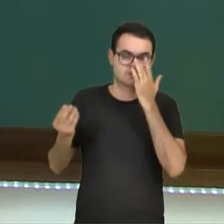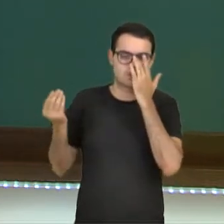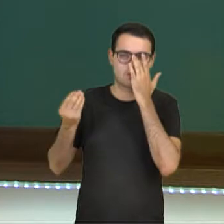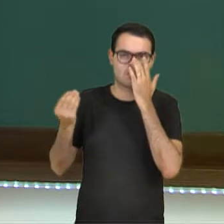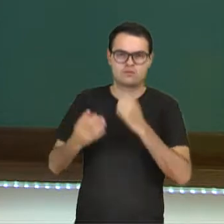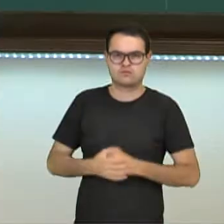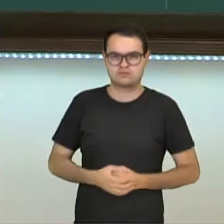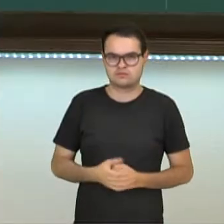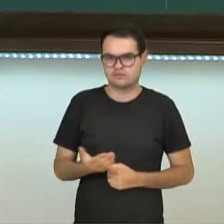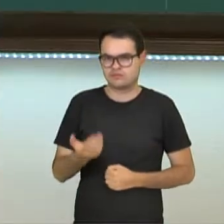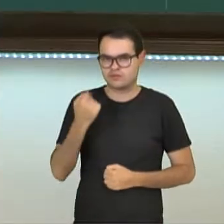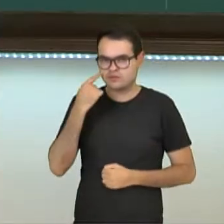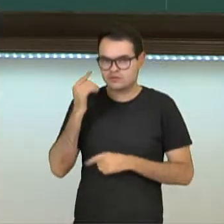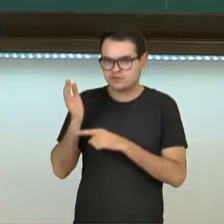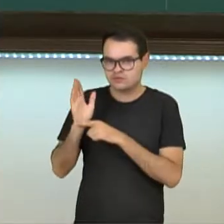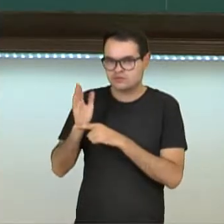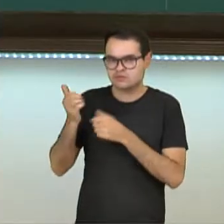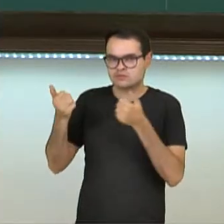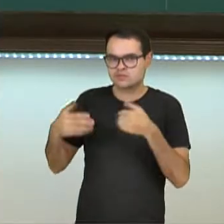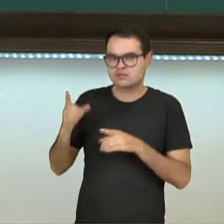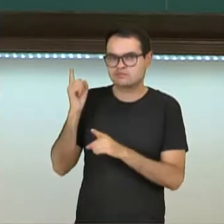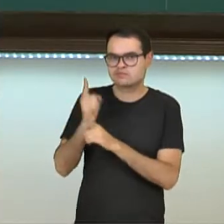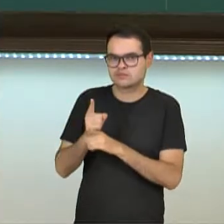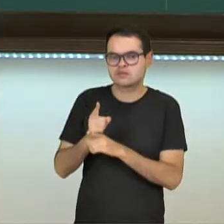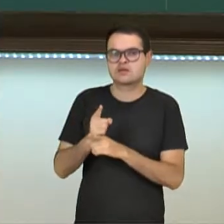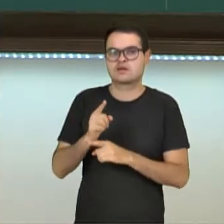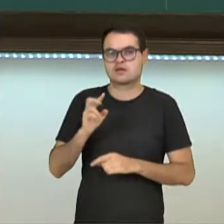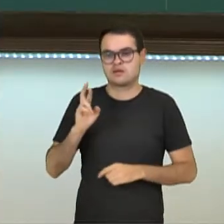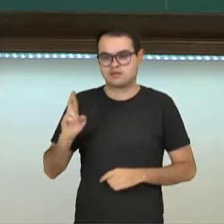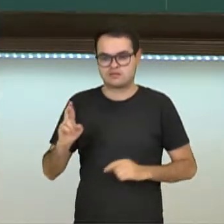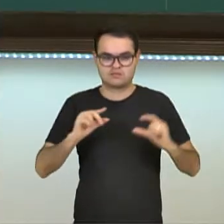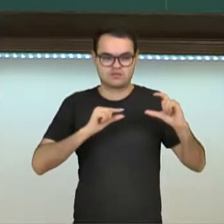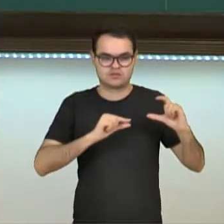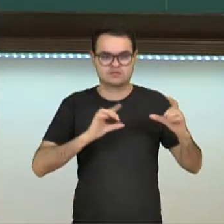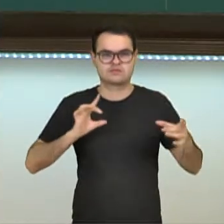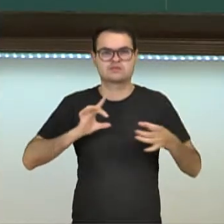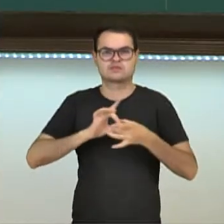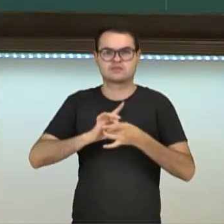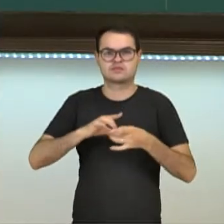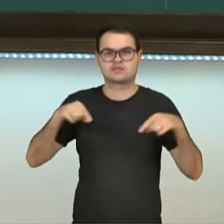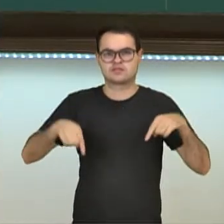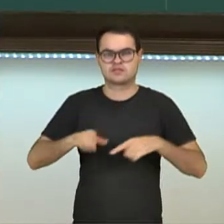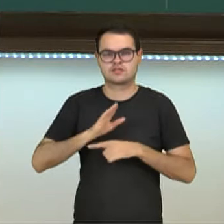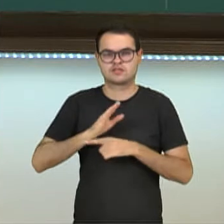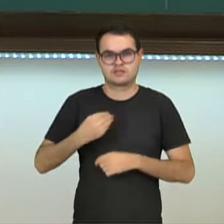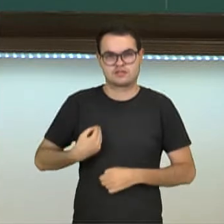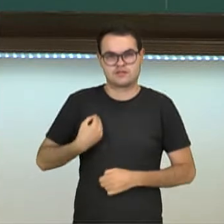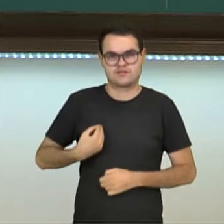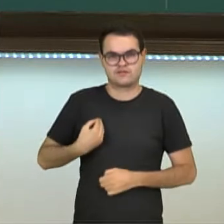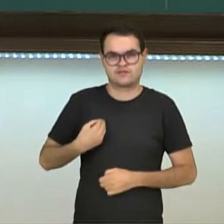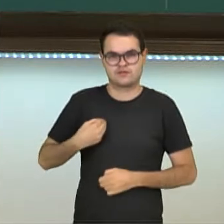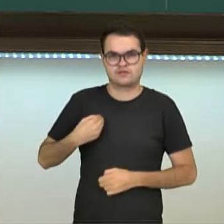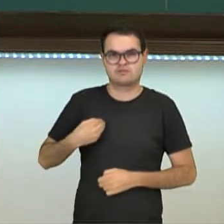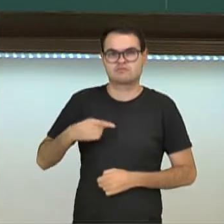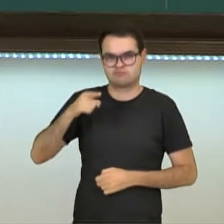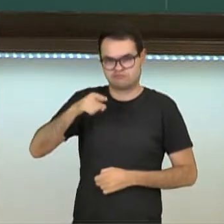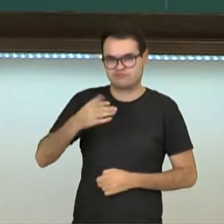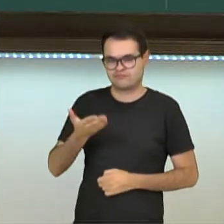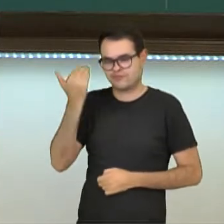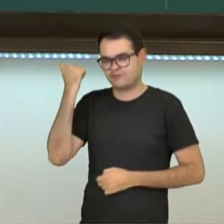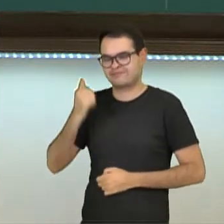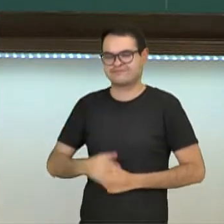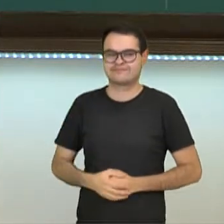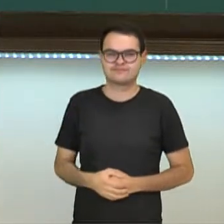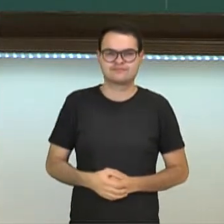proporção? Então nesse vídeo a gente vai descobrir que a razão e proporção está mais presente na nossa vida do que a gente pode imaginar. Vamos lá?